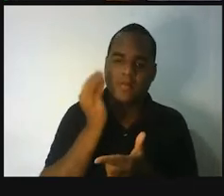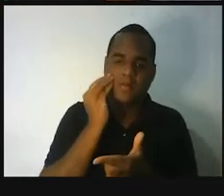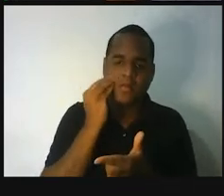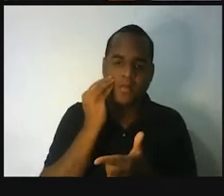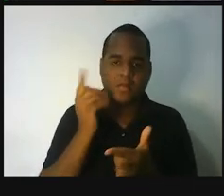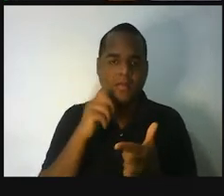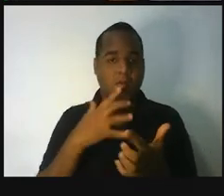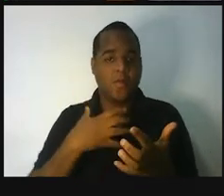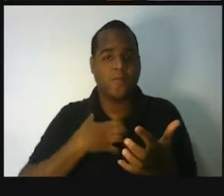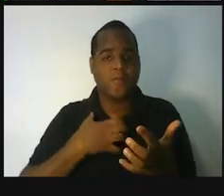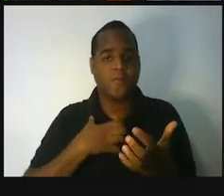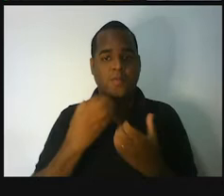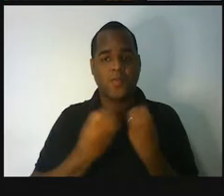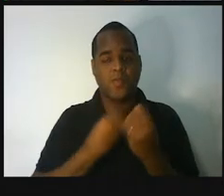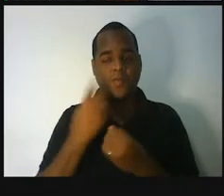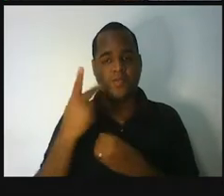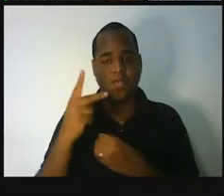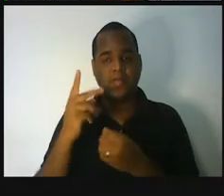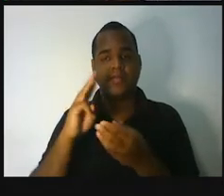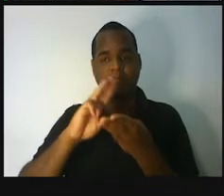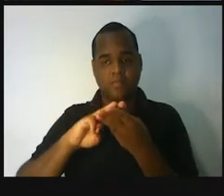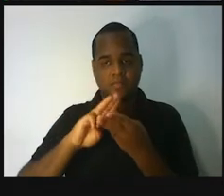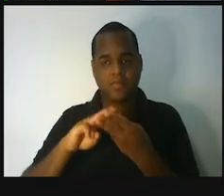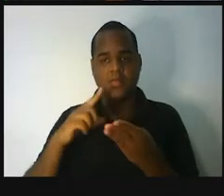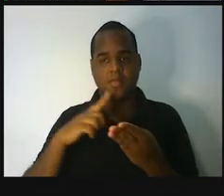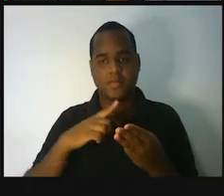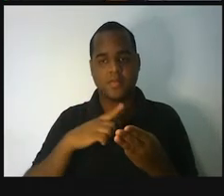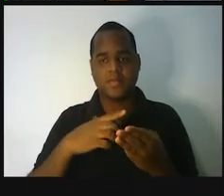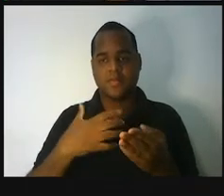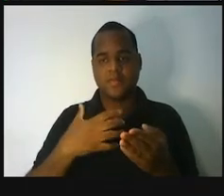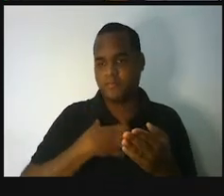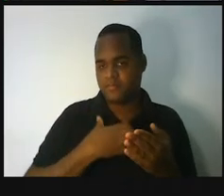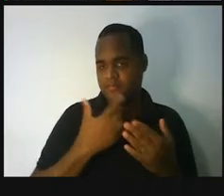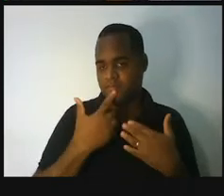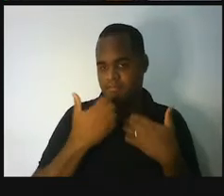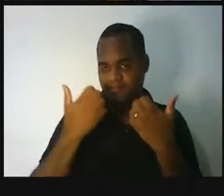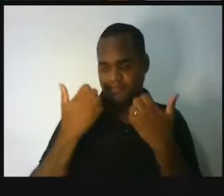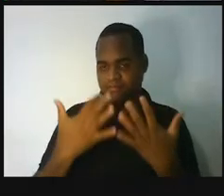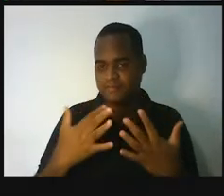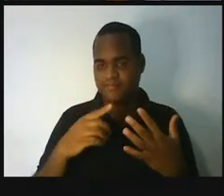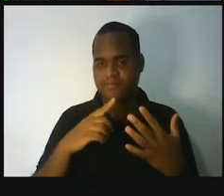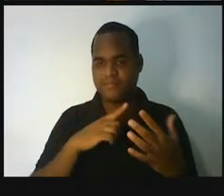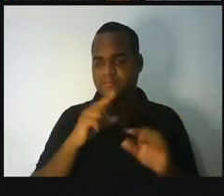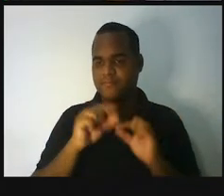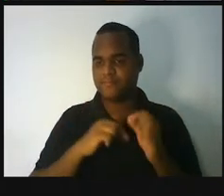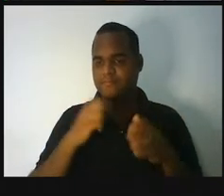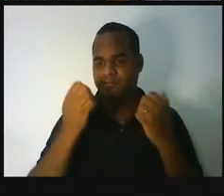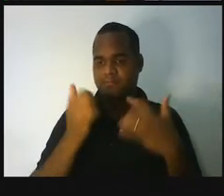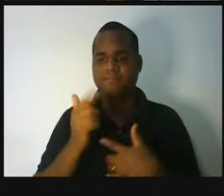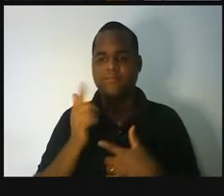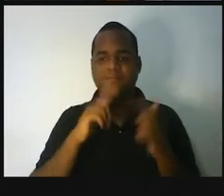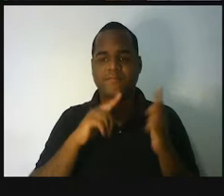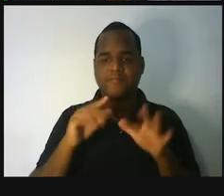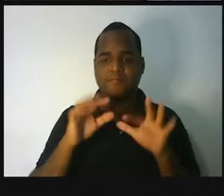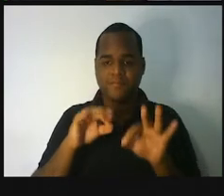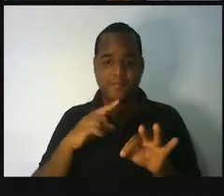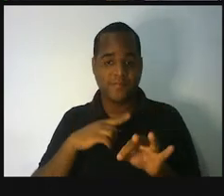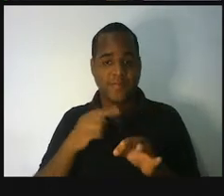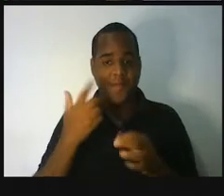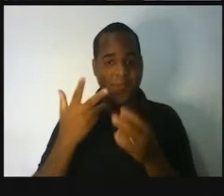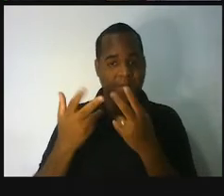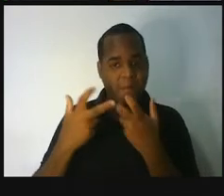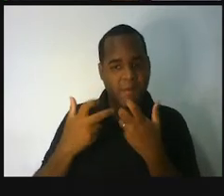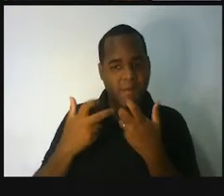Então, as coisas na matemática têm sentido e a gente só consegue descobrir isso,